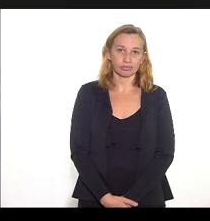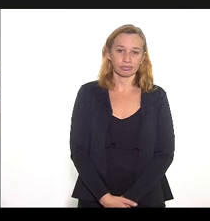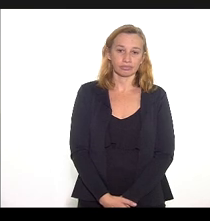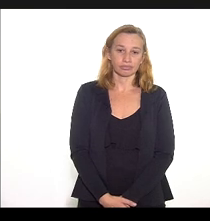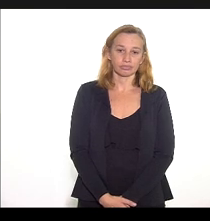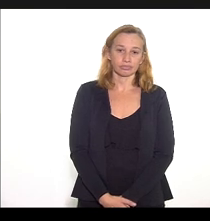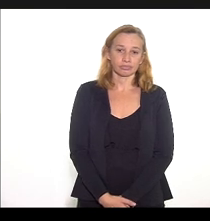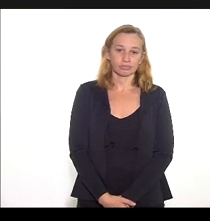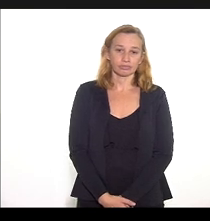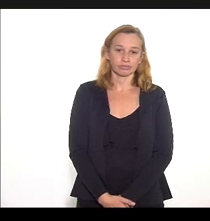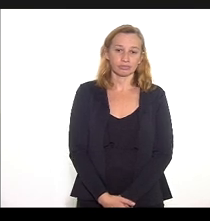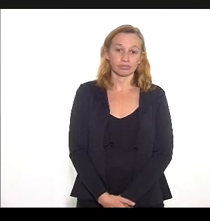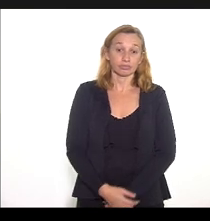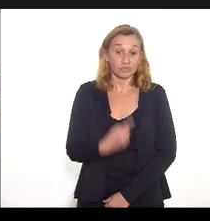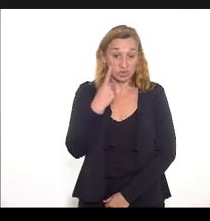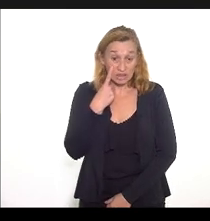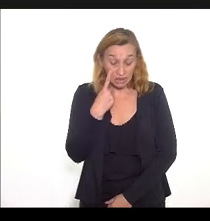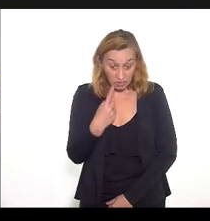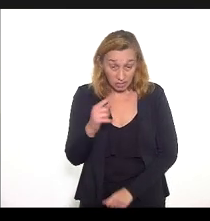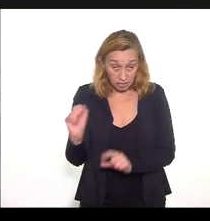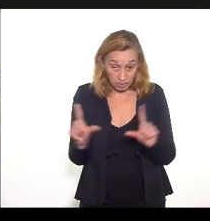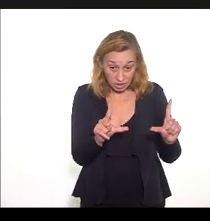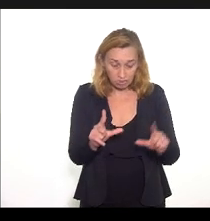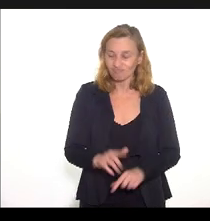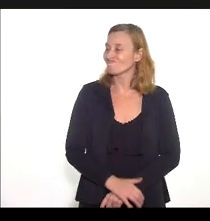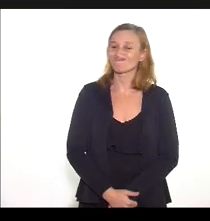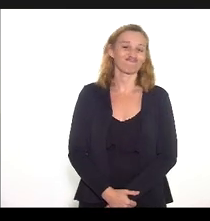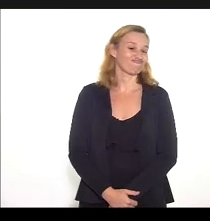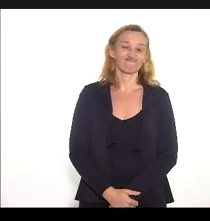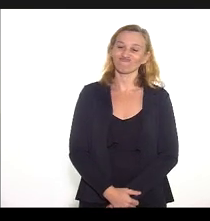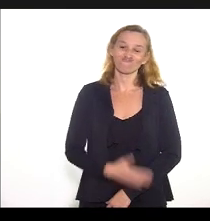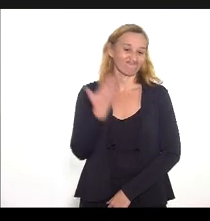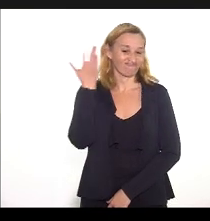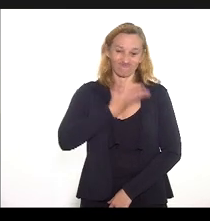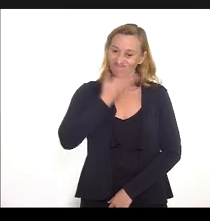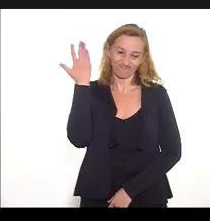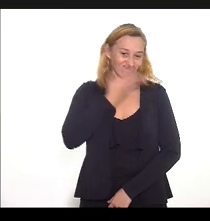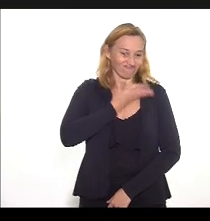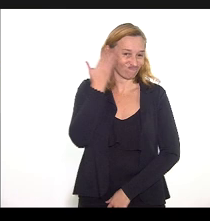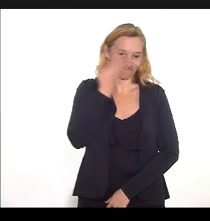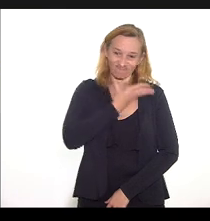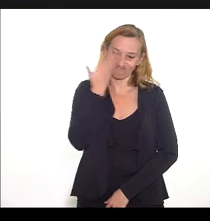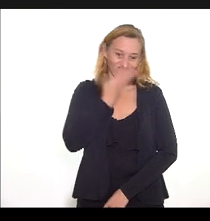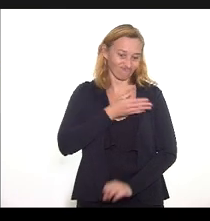A senhora está vendo a apresentação? Não, senhora. Tem que sair.